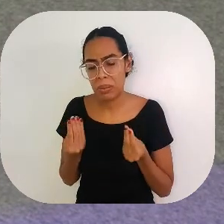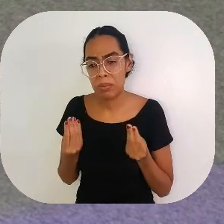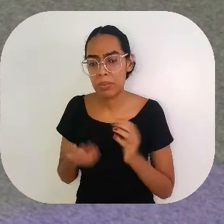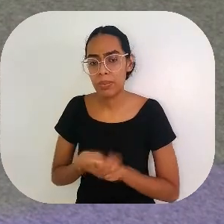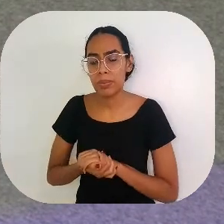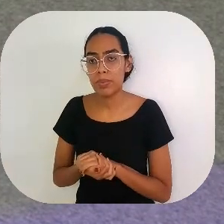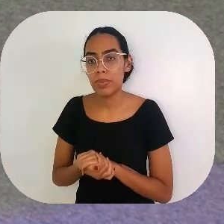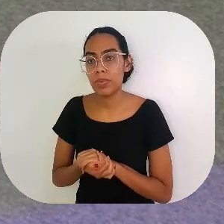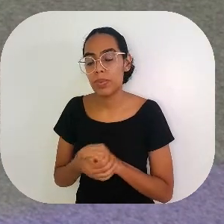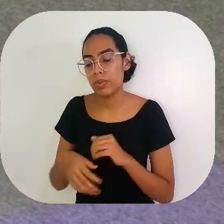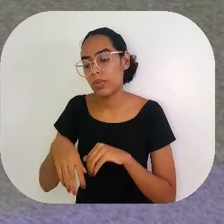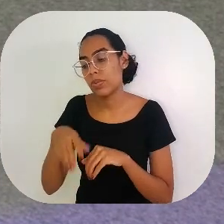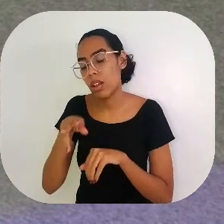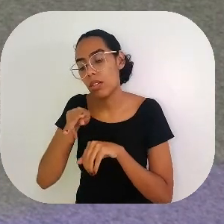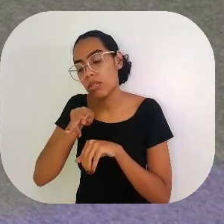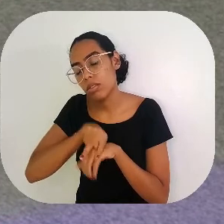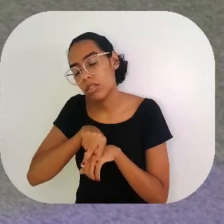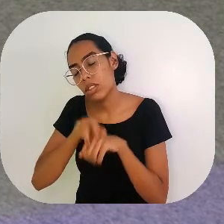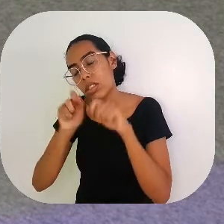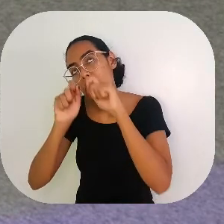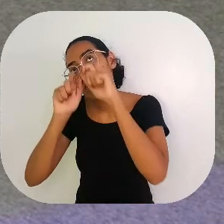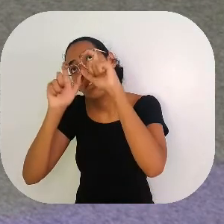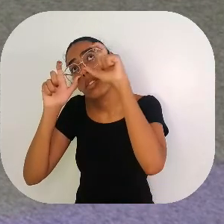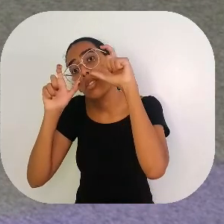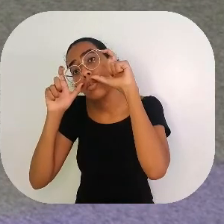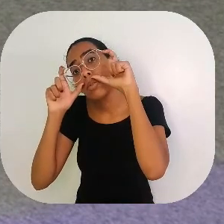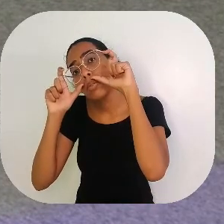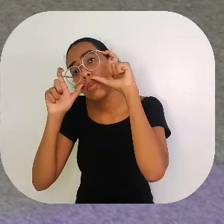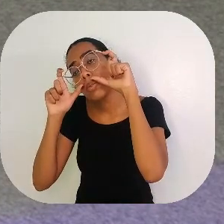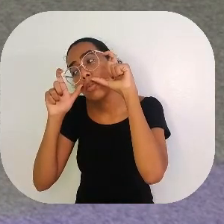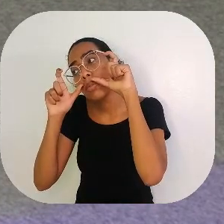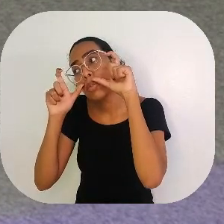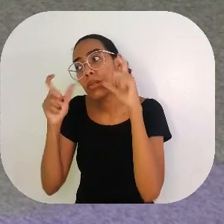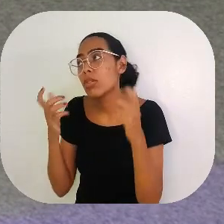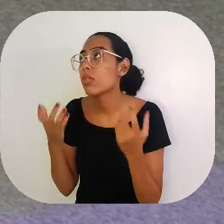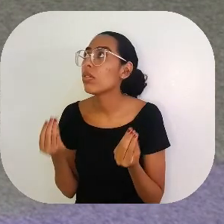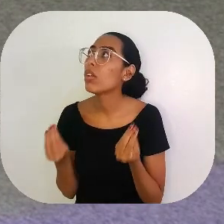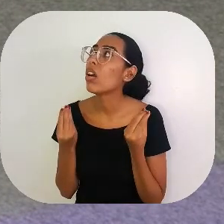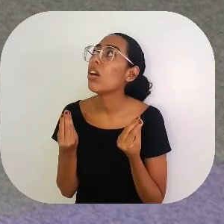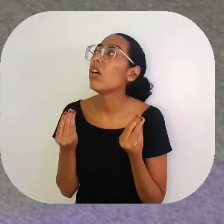certeza que eu morri. E ele lá, deitado, com os olhos arregalados.